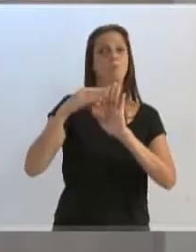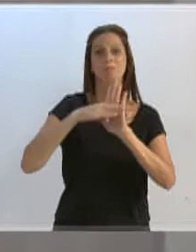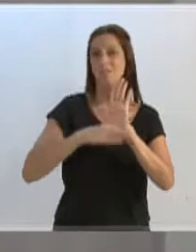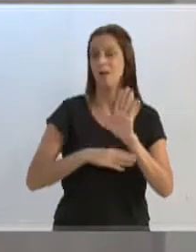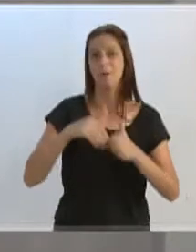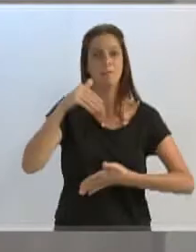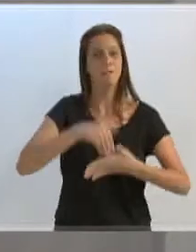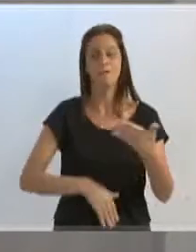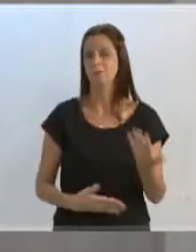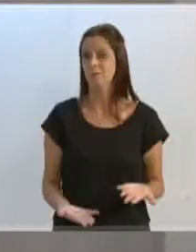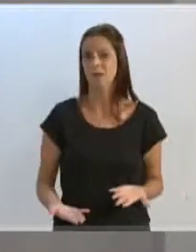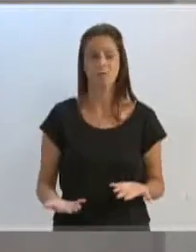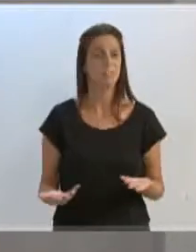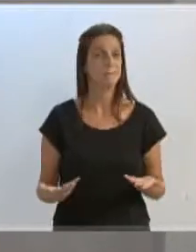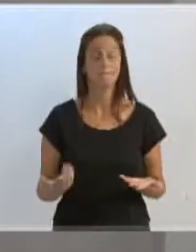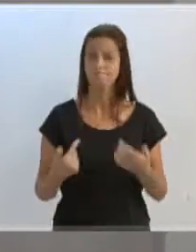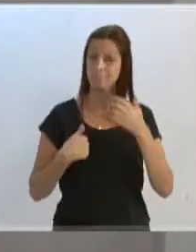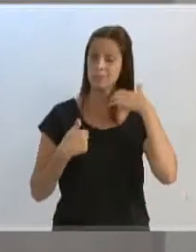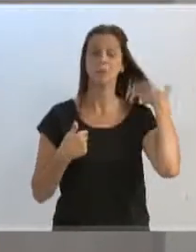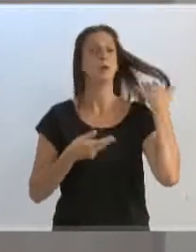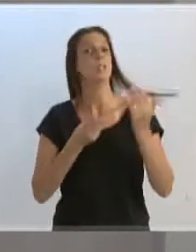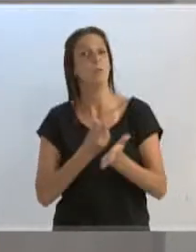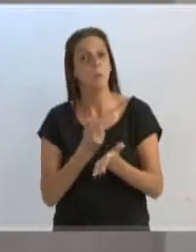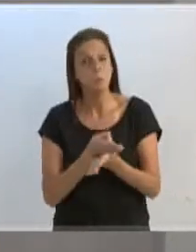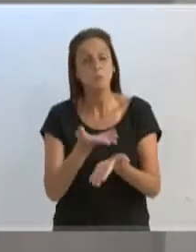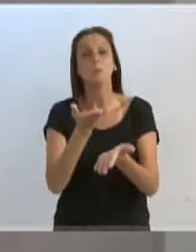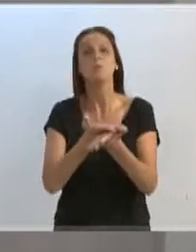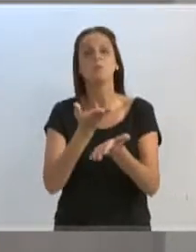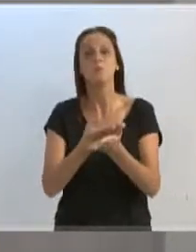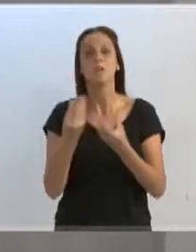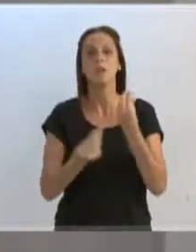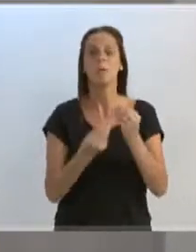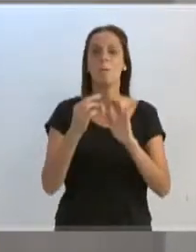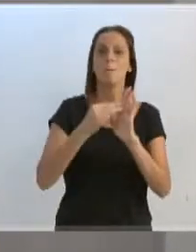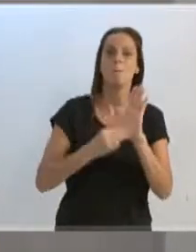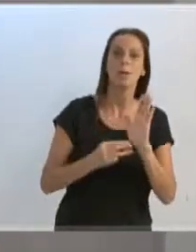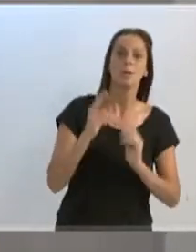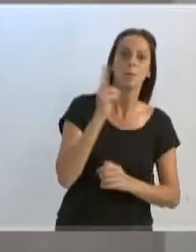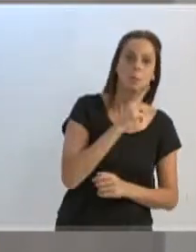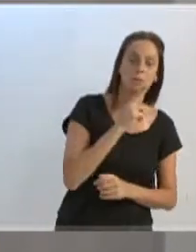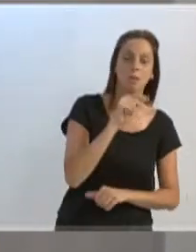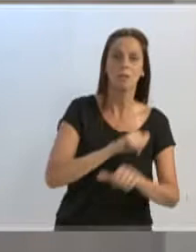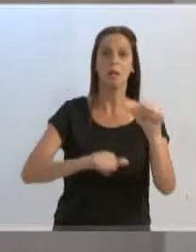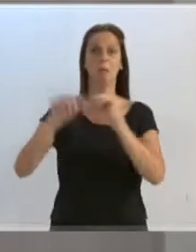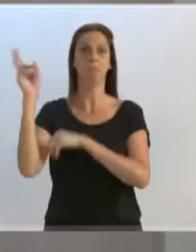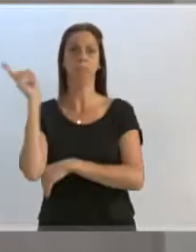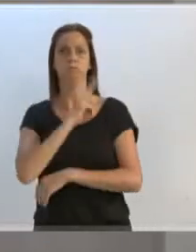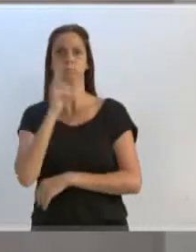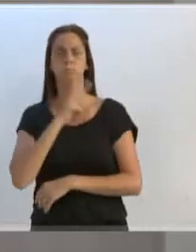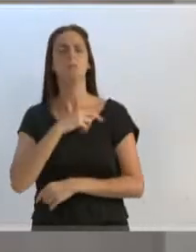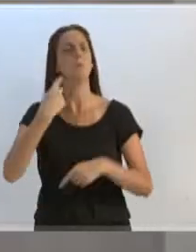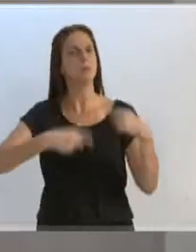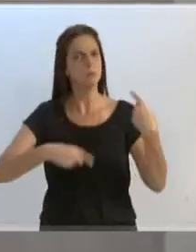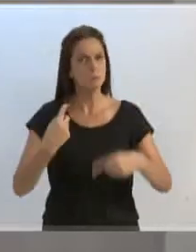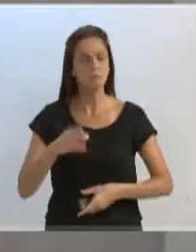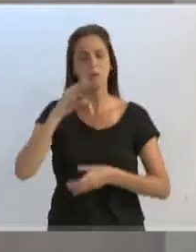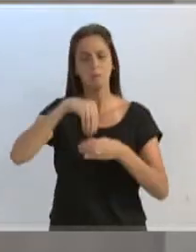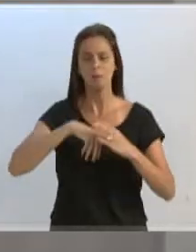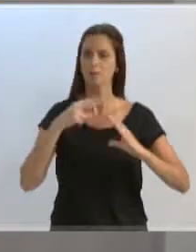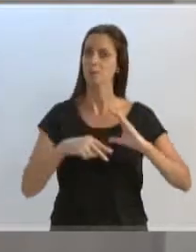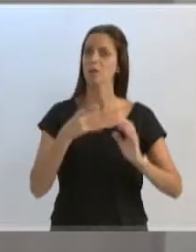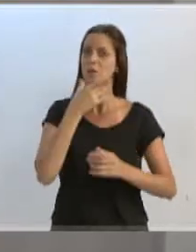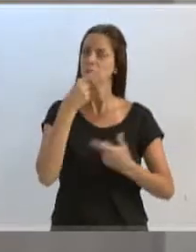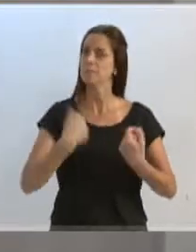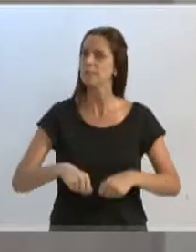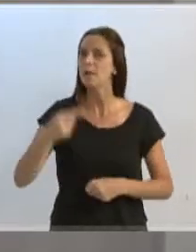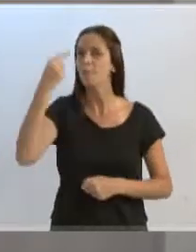Aliás, adiantar que estou estudando, sobretudo, o método do urgente e do urgentíssimo aqui, para fazer alguma discussão aqui nessa casa. Acho que a gente